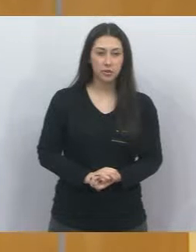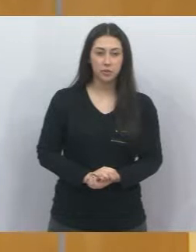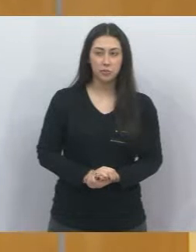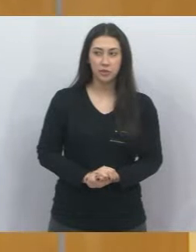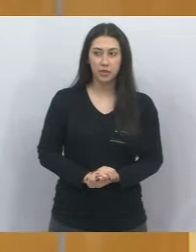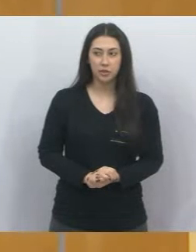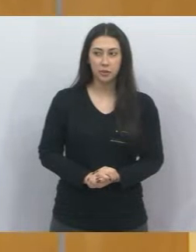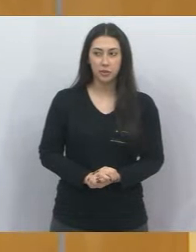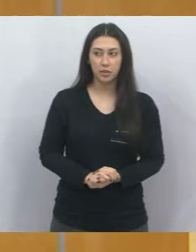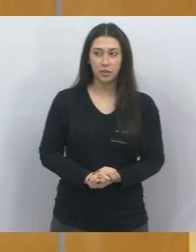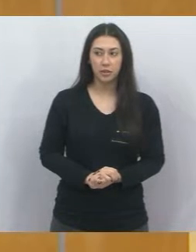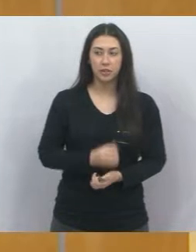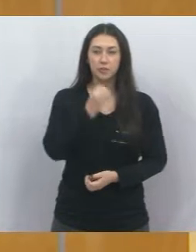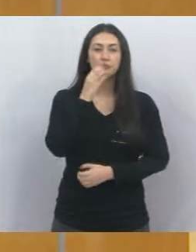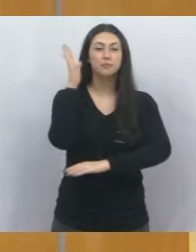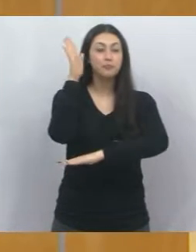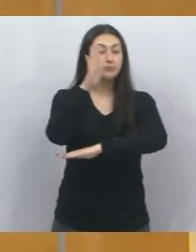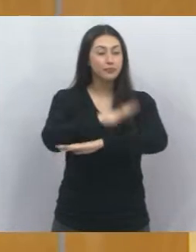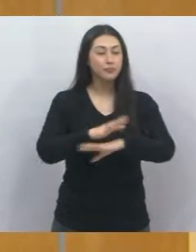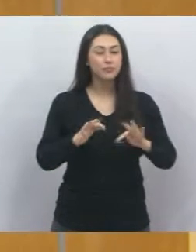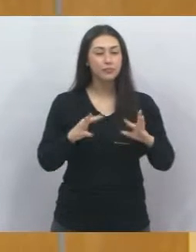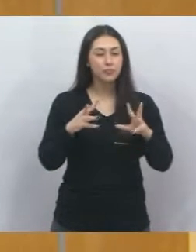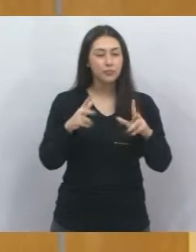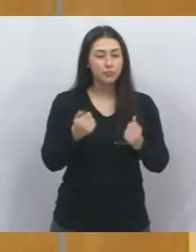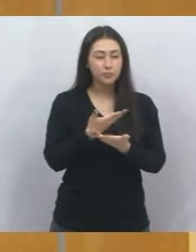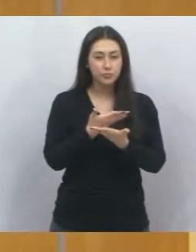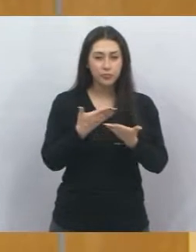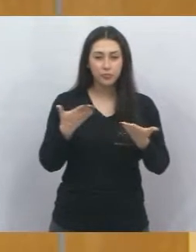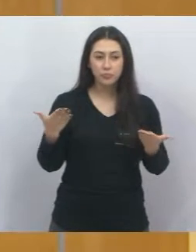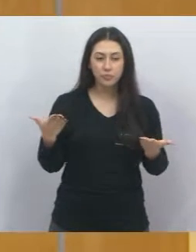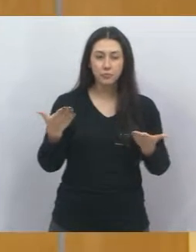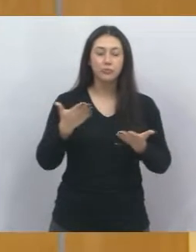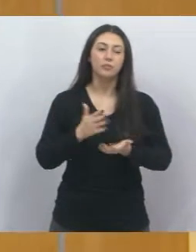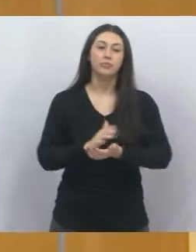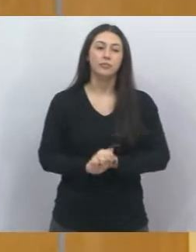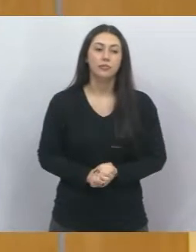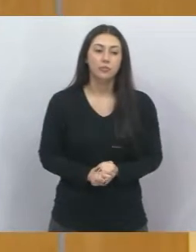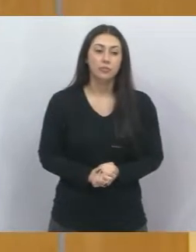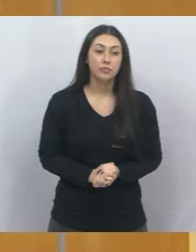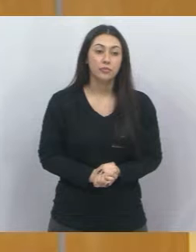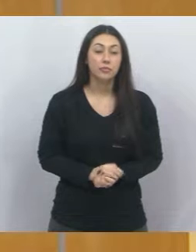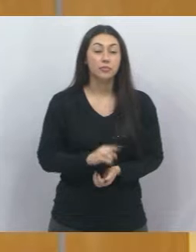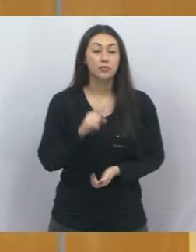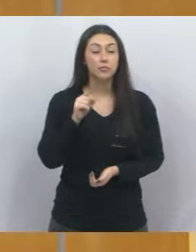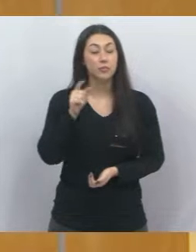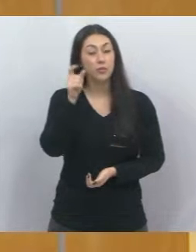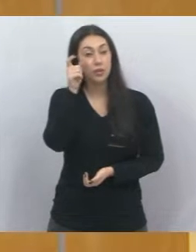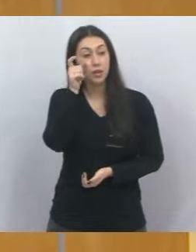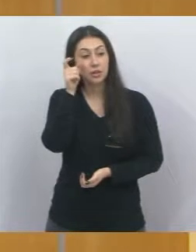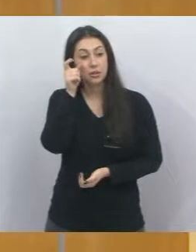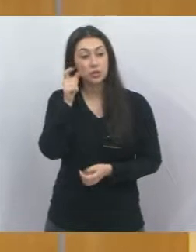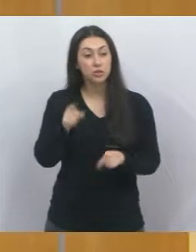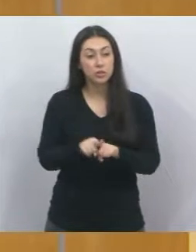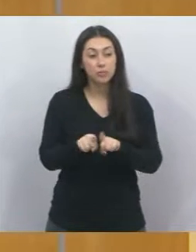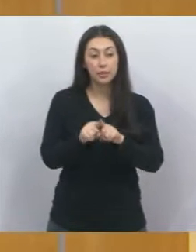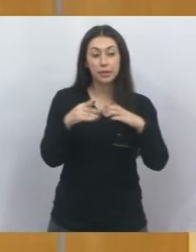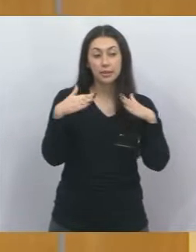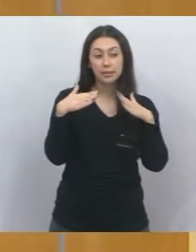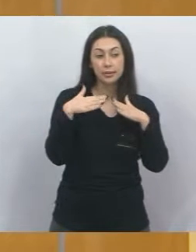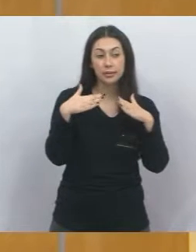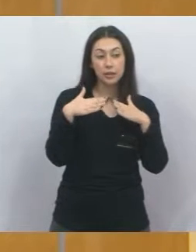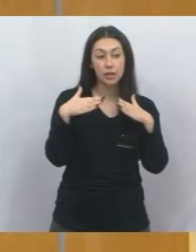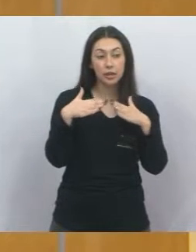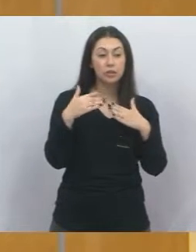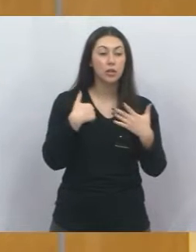Boa tarde a todos, boa tarde presidente, boa tarde nobres pares, boa tarde a você que está nos assistindo, você que está em casa.